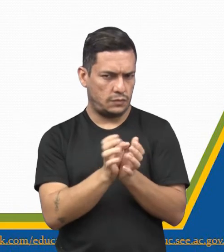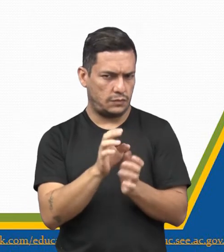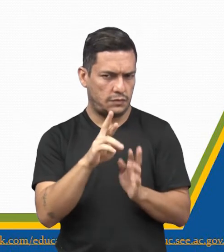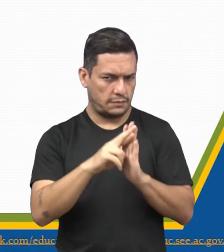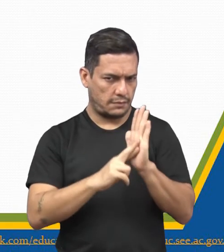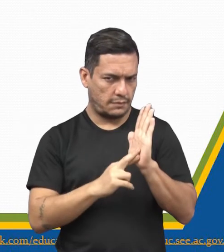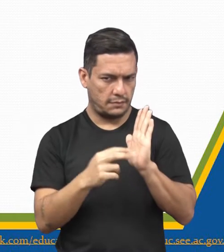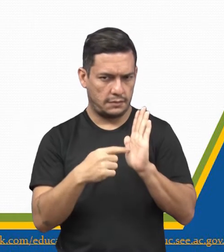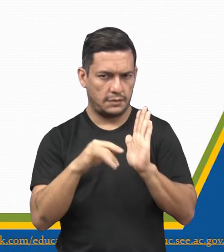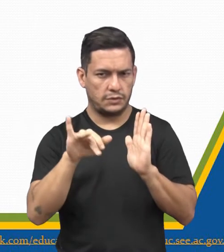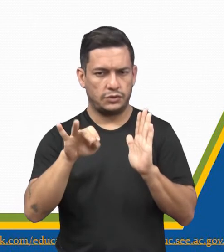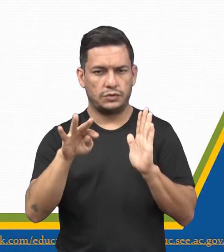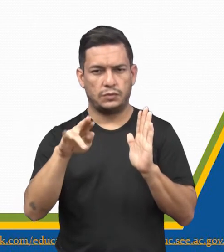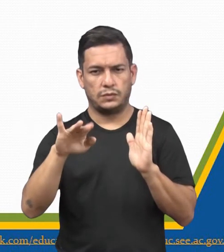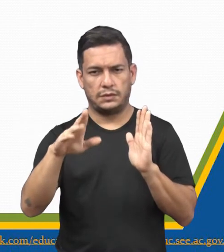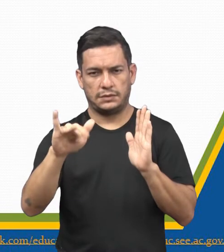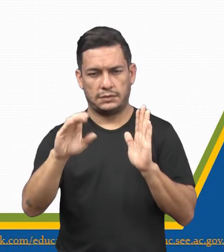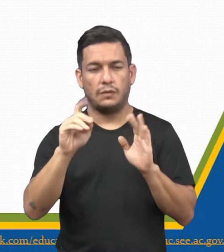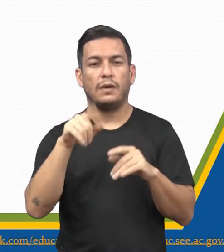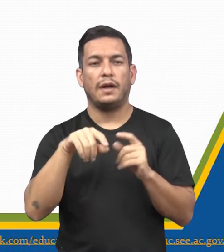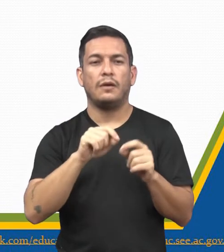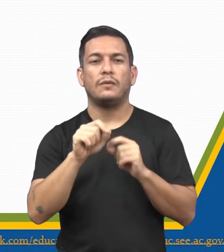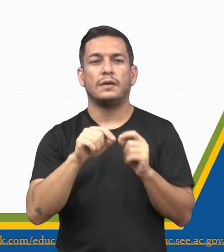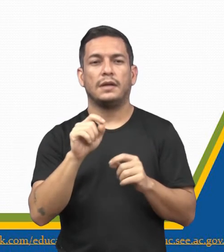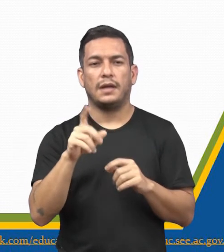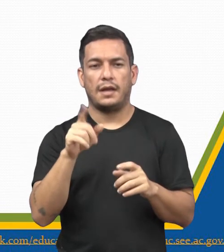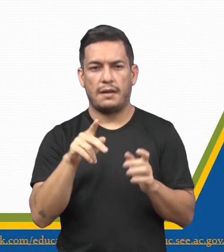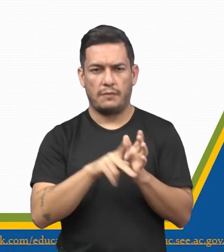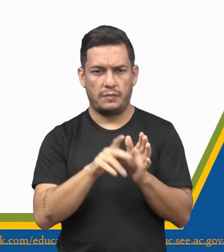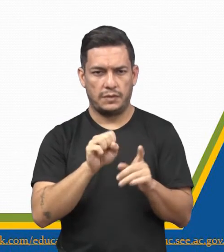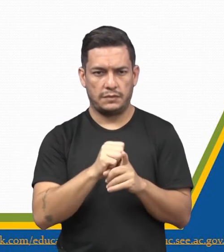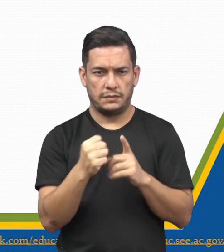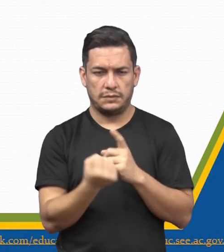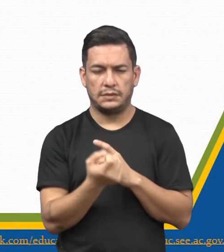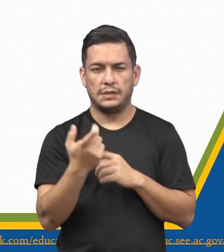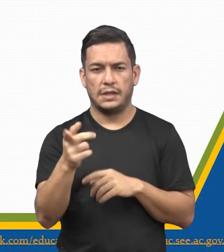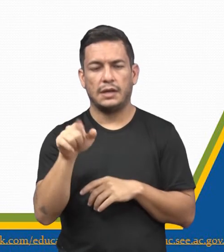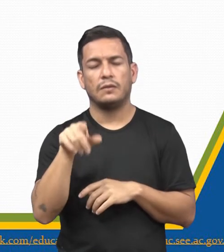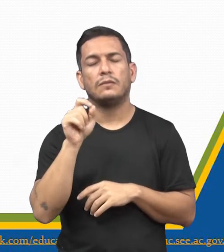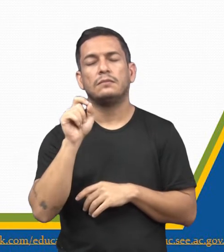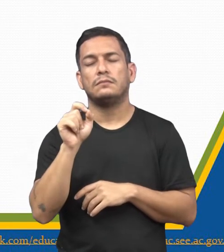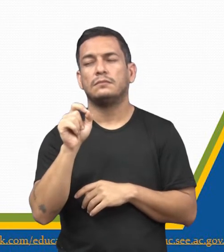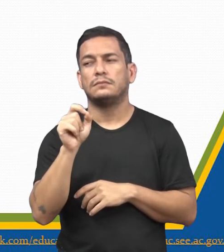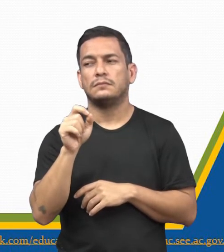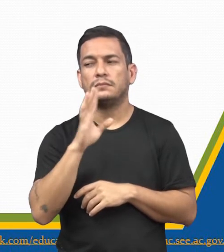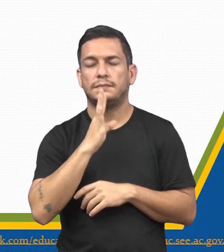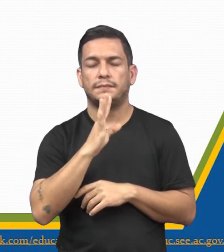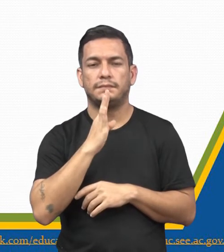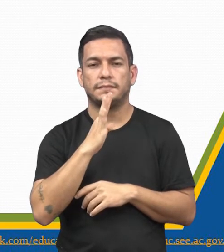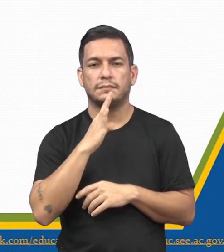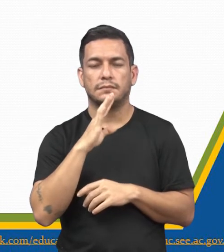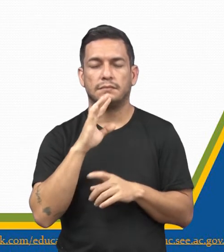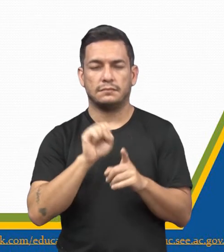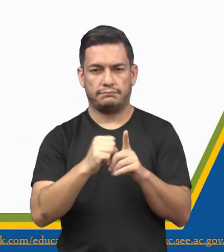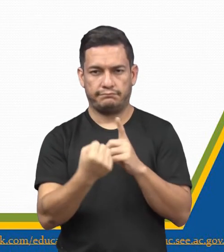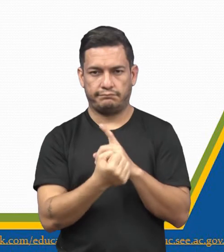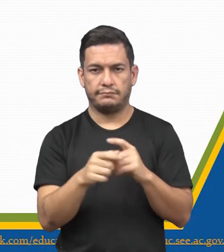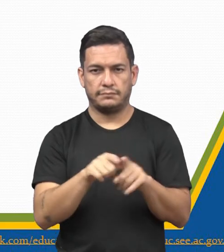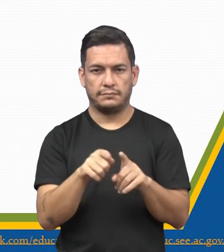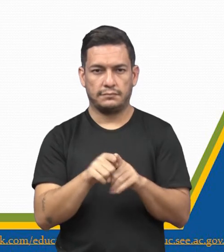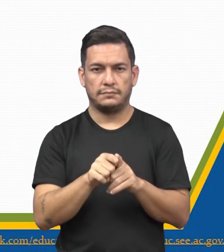regras? Sim ou não? É sancionado pela sociedade? Ela é conhecida pela sociedade?